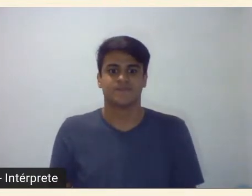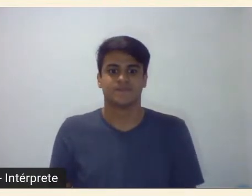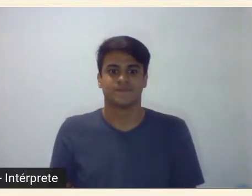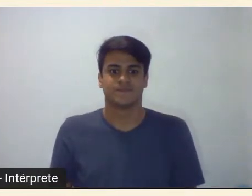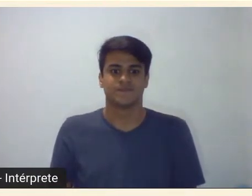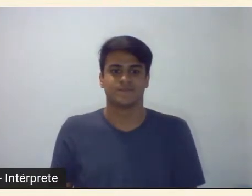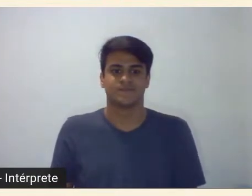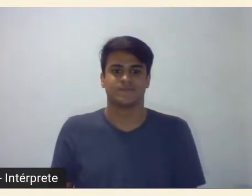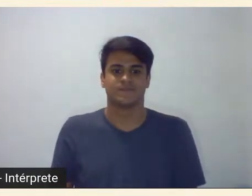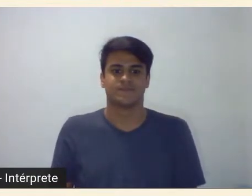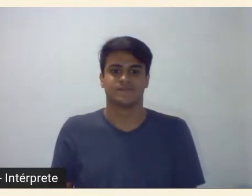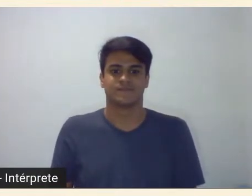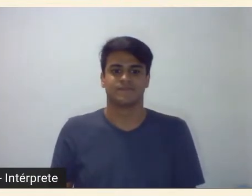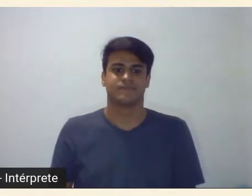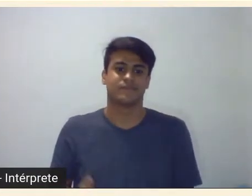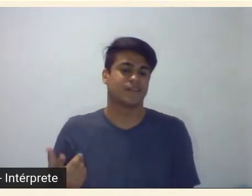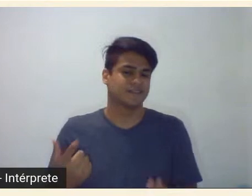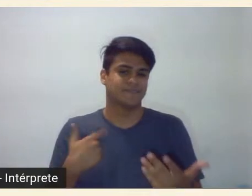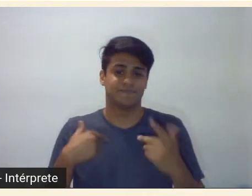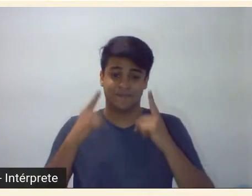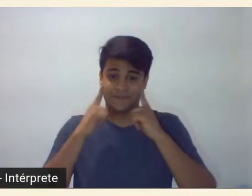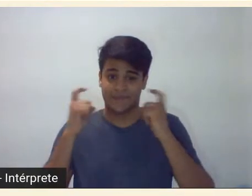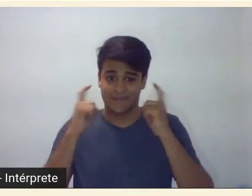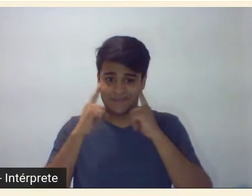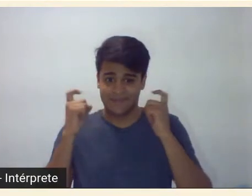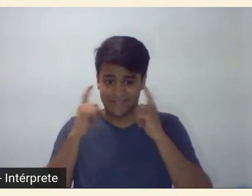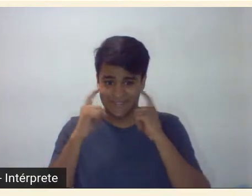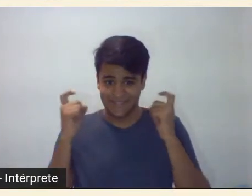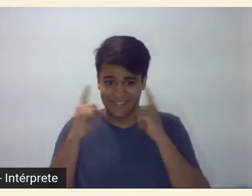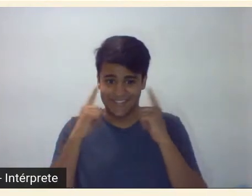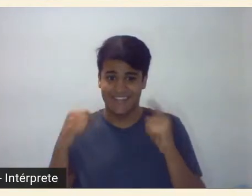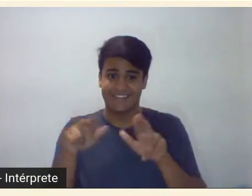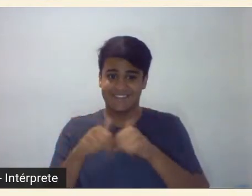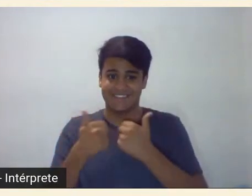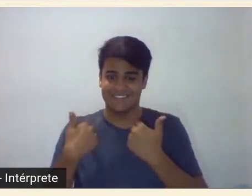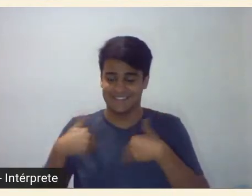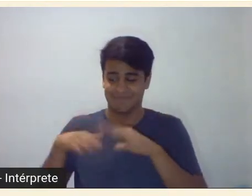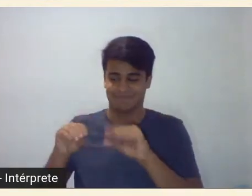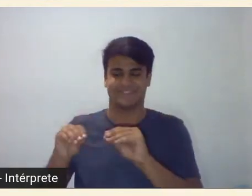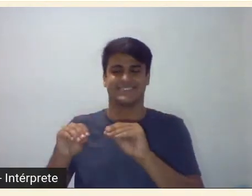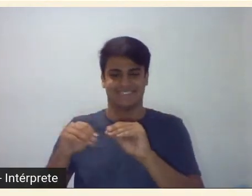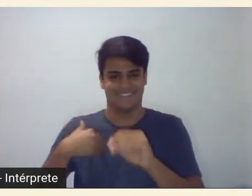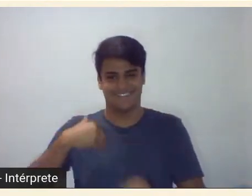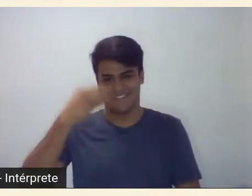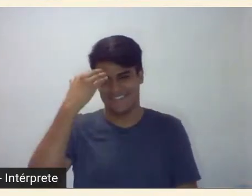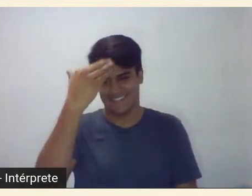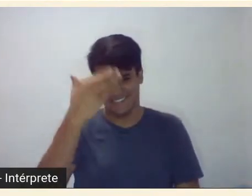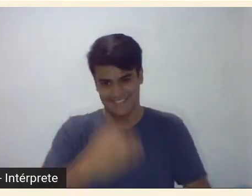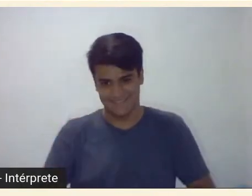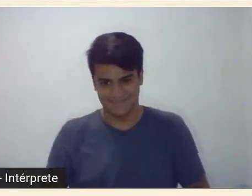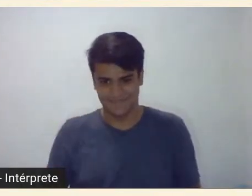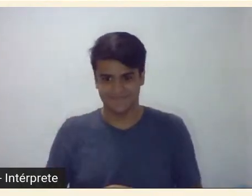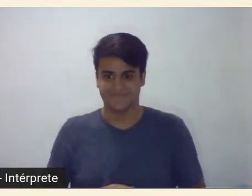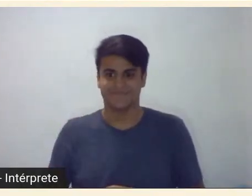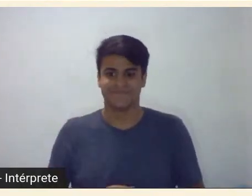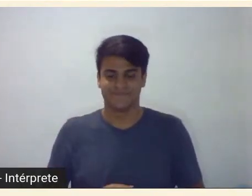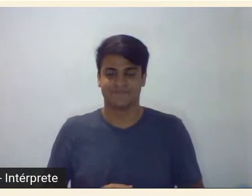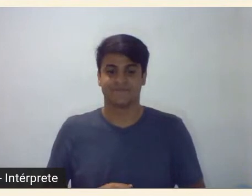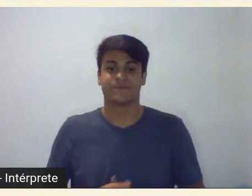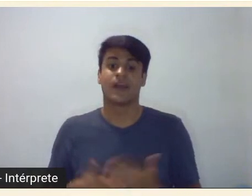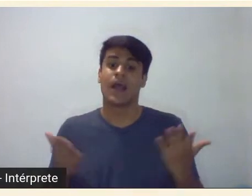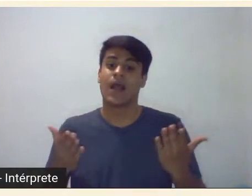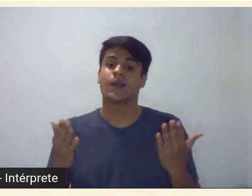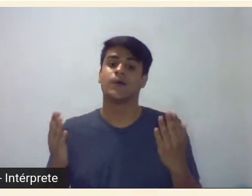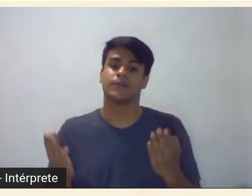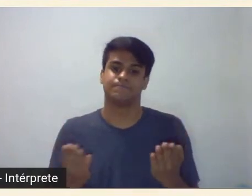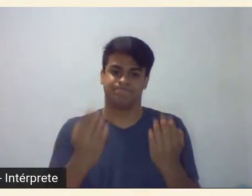obrigada estava muito barulho da chuva eu abaixei o microfone obrigada por avisar bom então eu vou passar agora para as